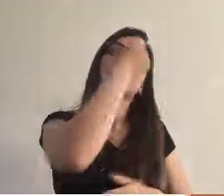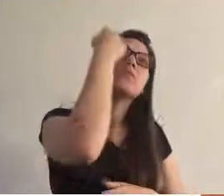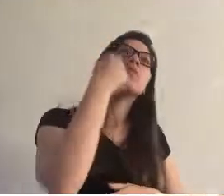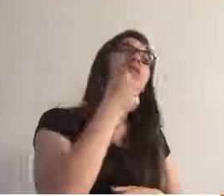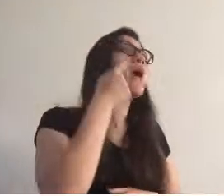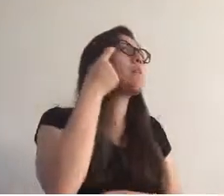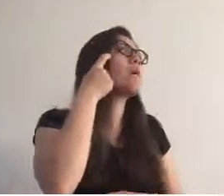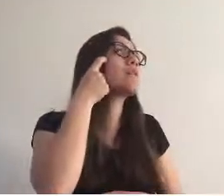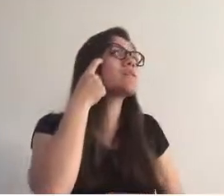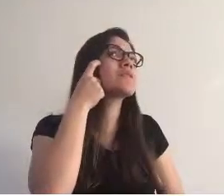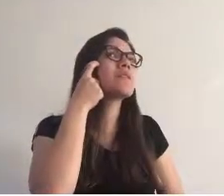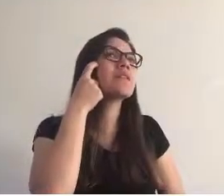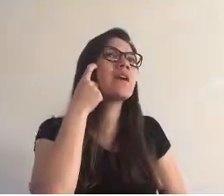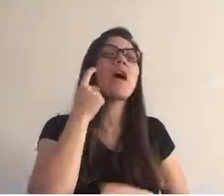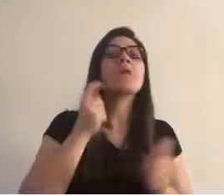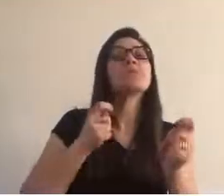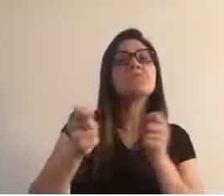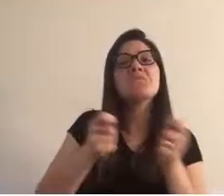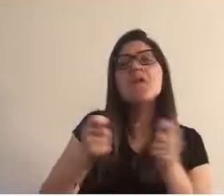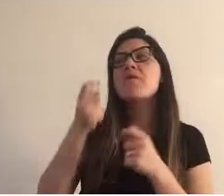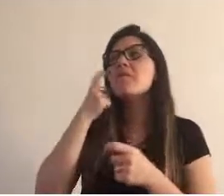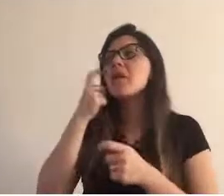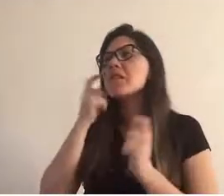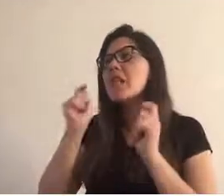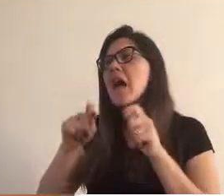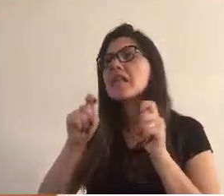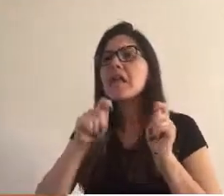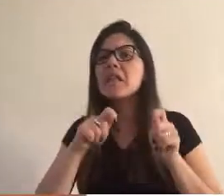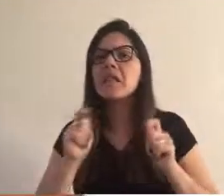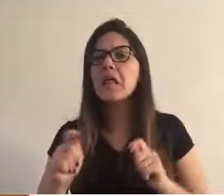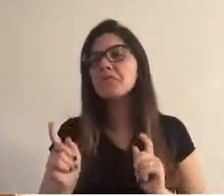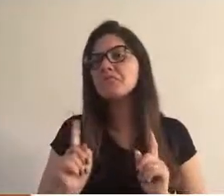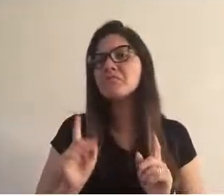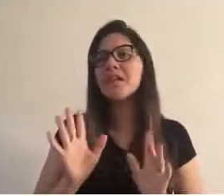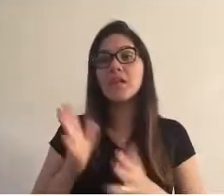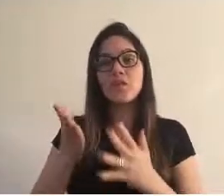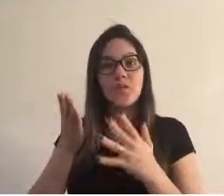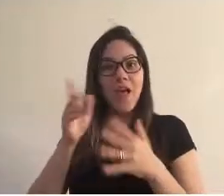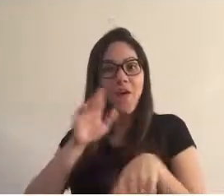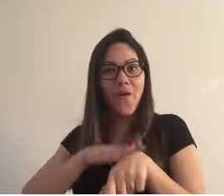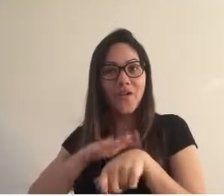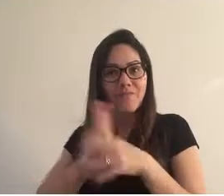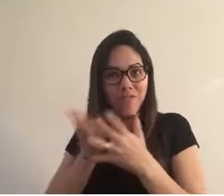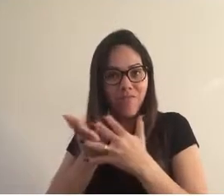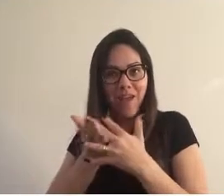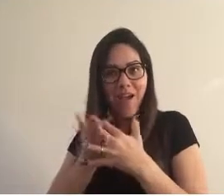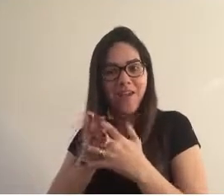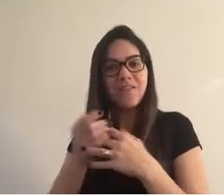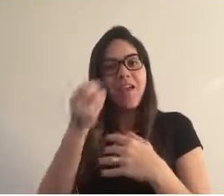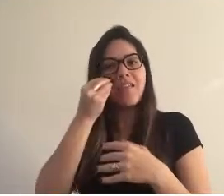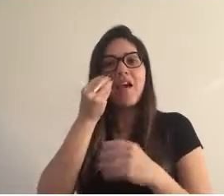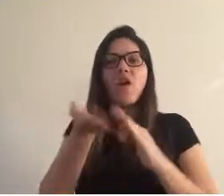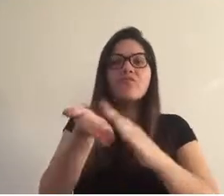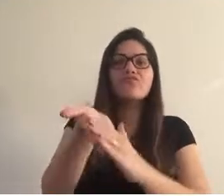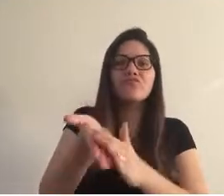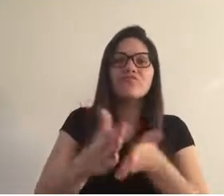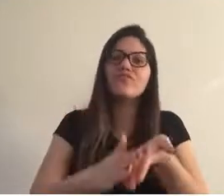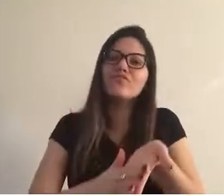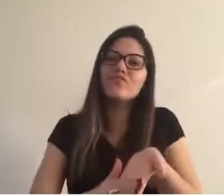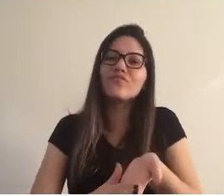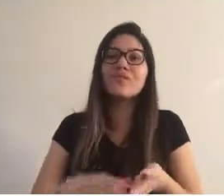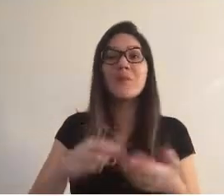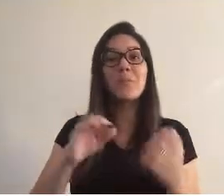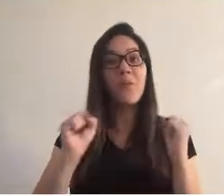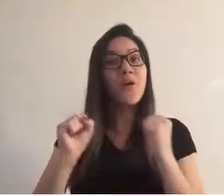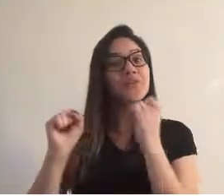3 Avalie como foi o resultado e ajuste conforme sua condição. No intervalo, procure fazer uma atividade física, um alongamento,